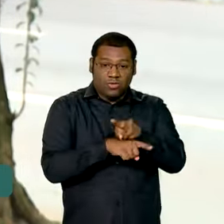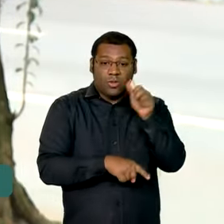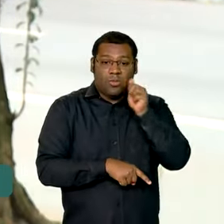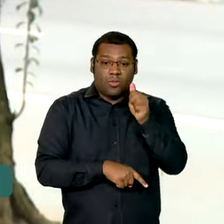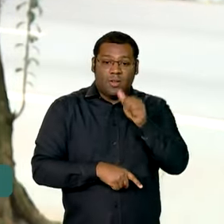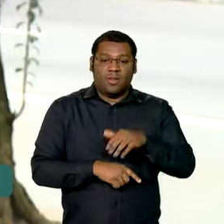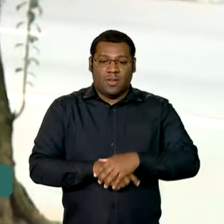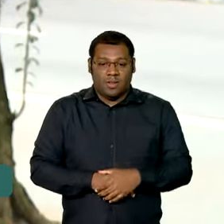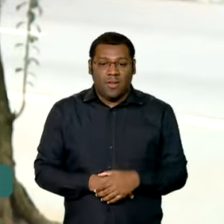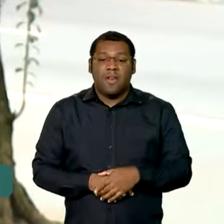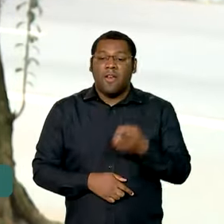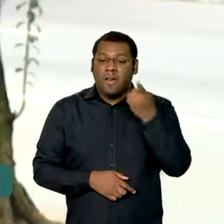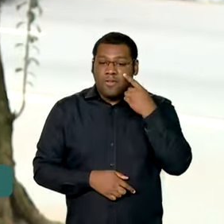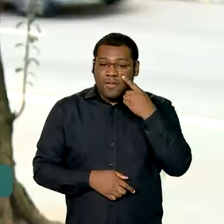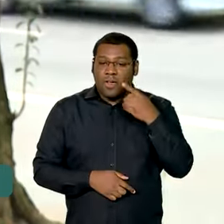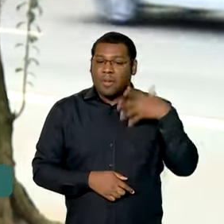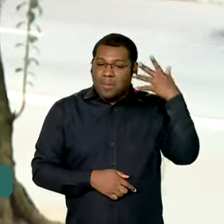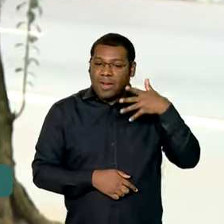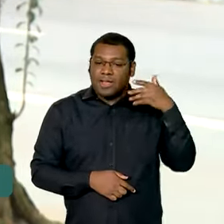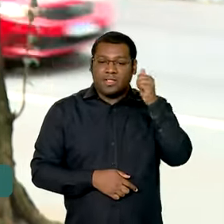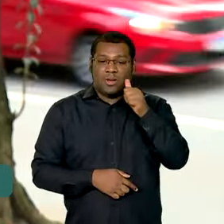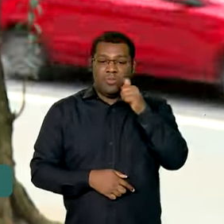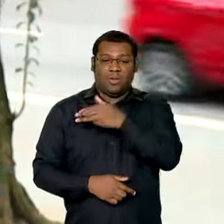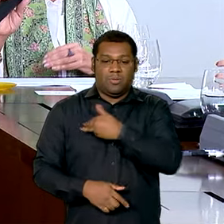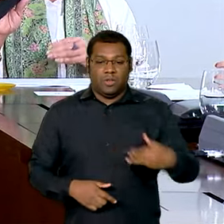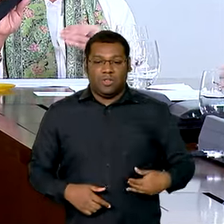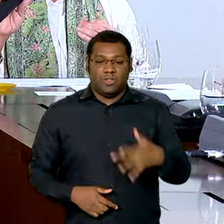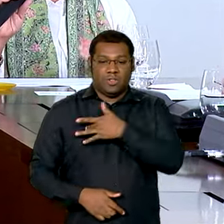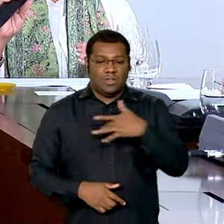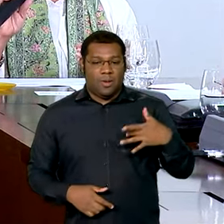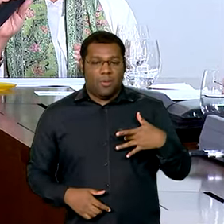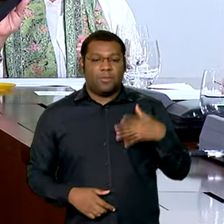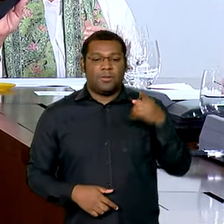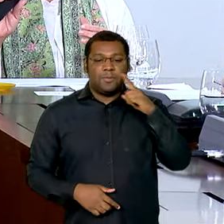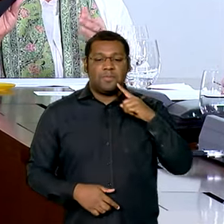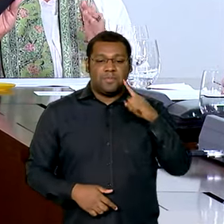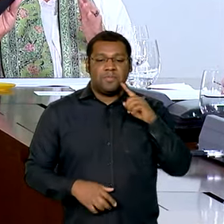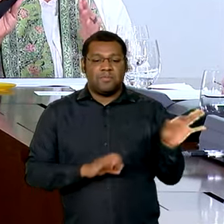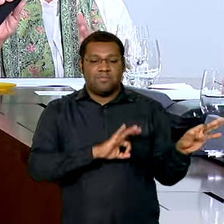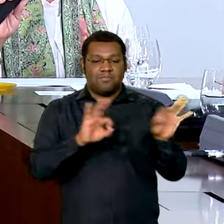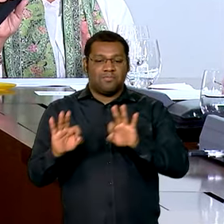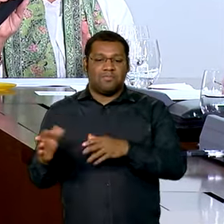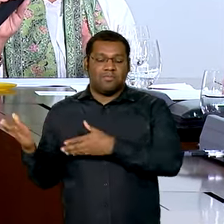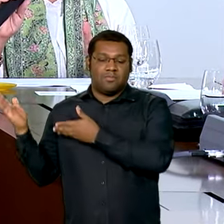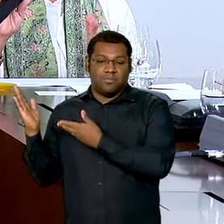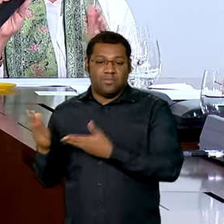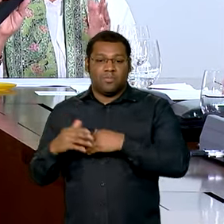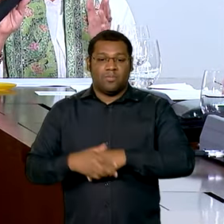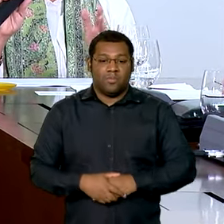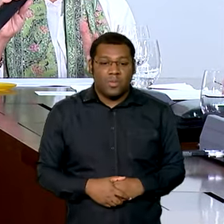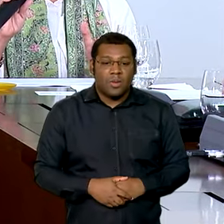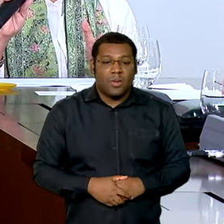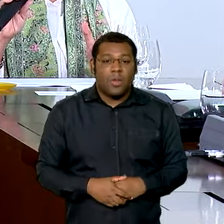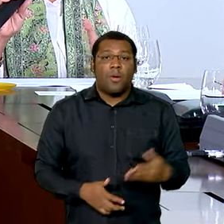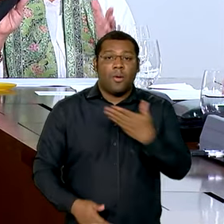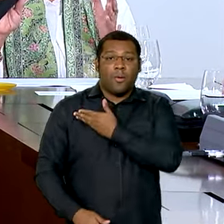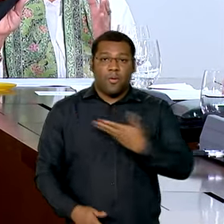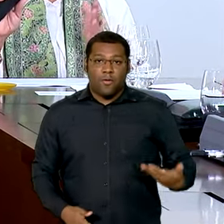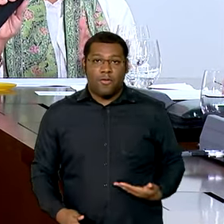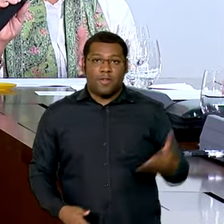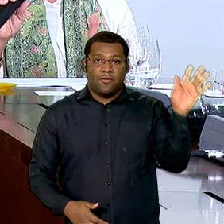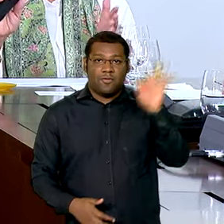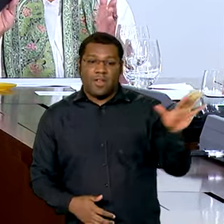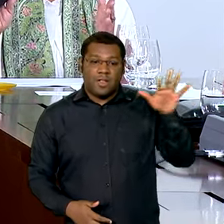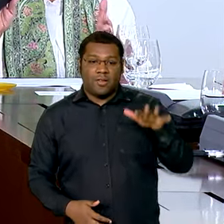disse a ministra da Saúde, Nízia Trindade. Nós, na saúde, trabalhamos para que,